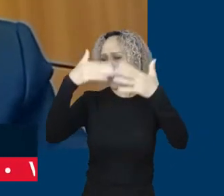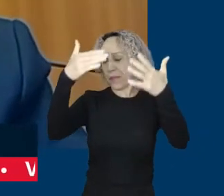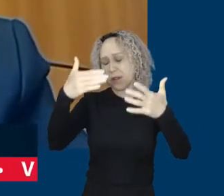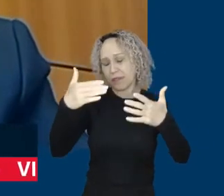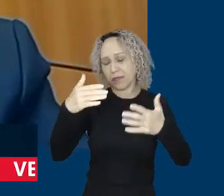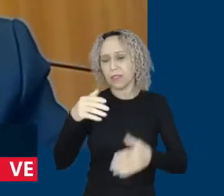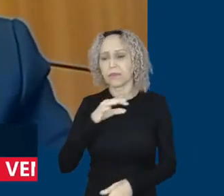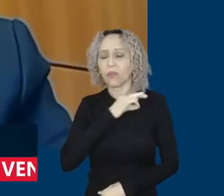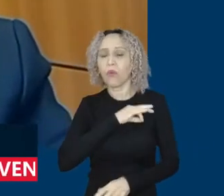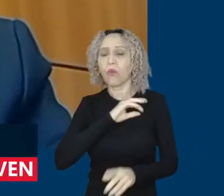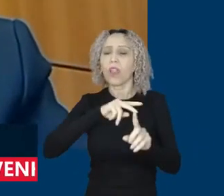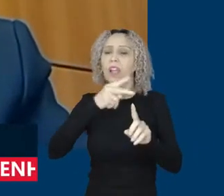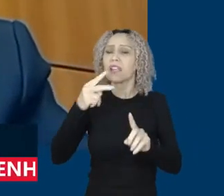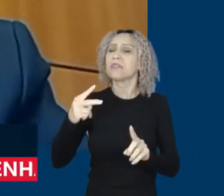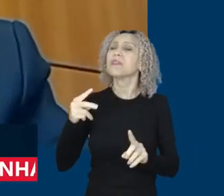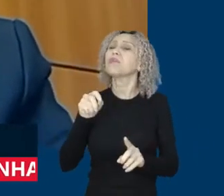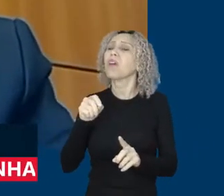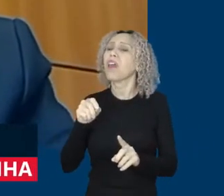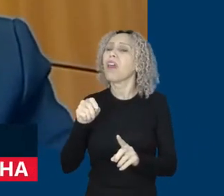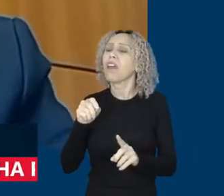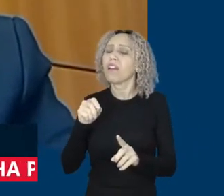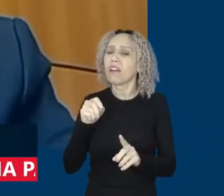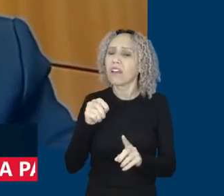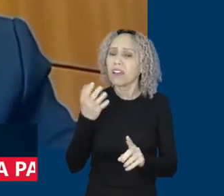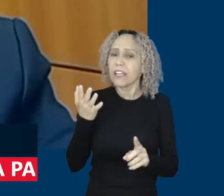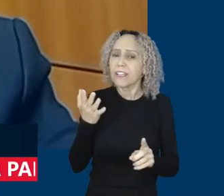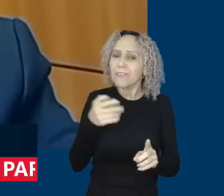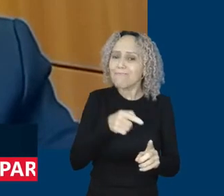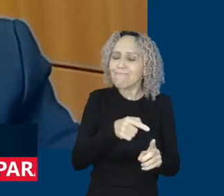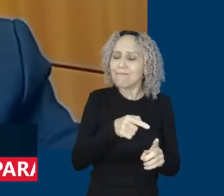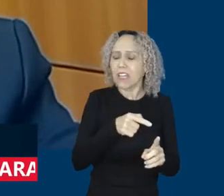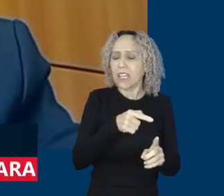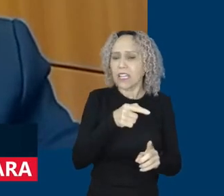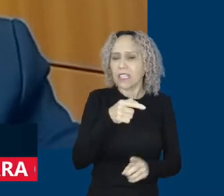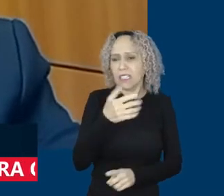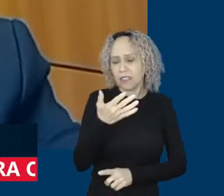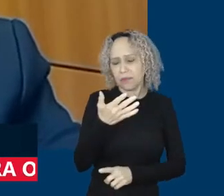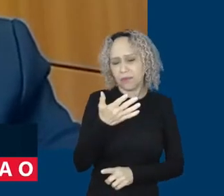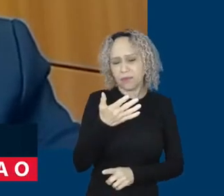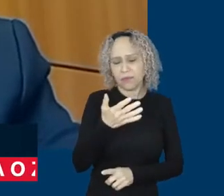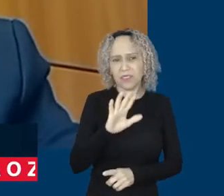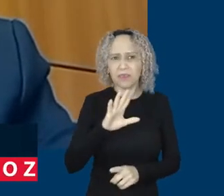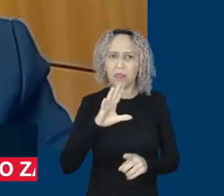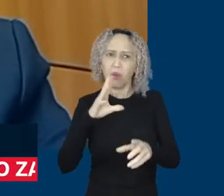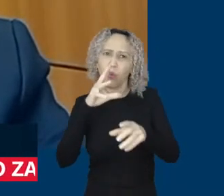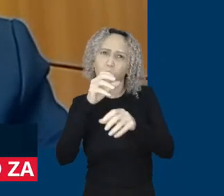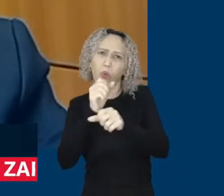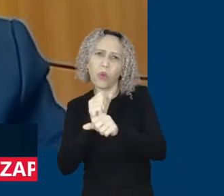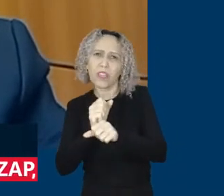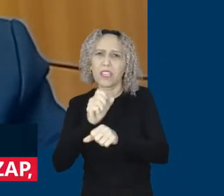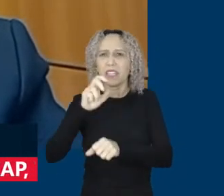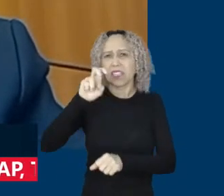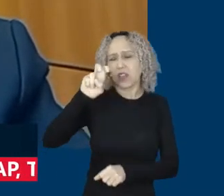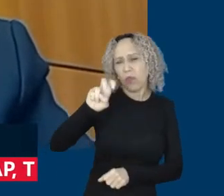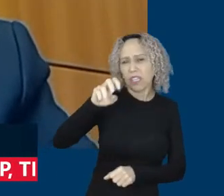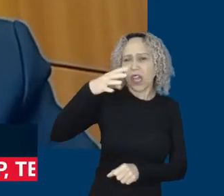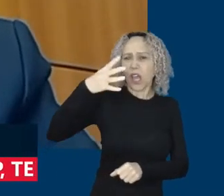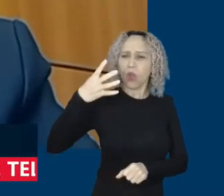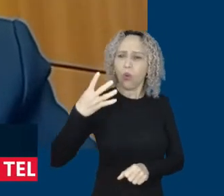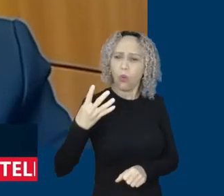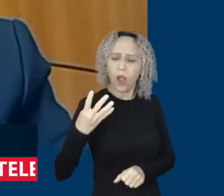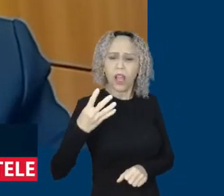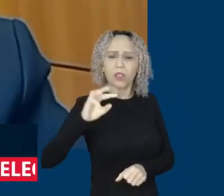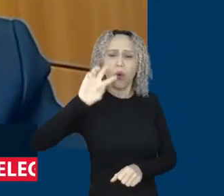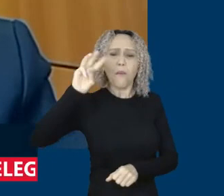milhões de trabalhadores e indiretamente chega a 54 milhões de trabalhadores. É a referência